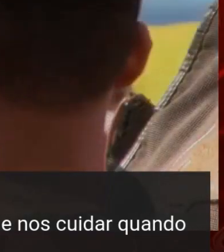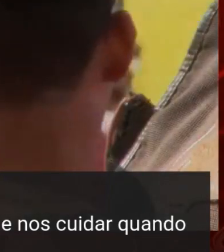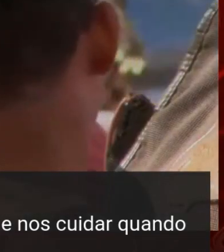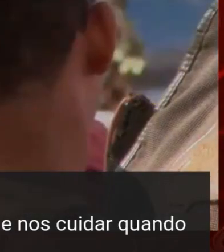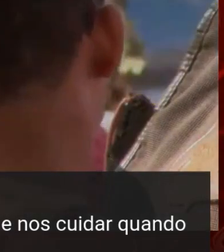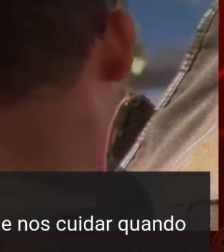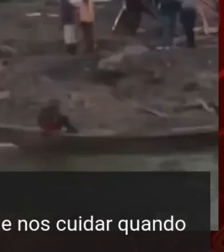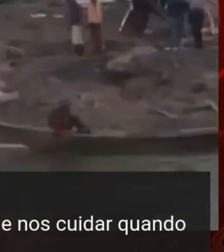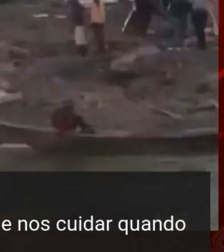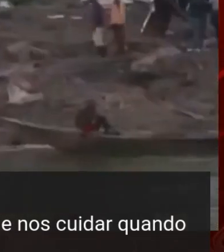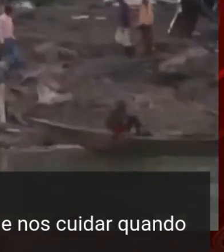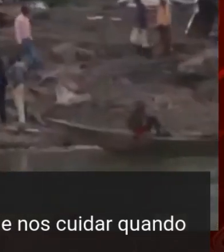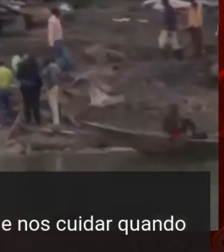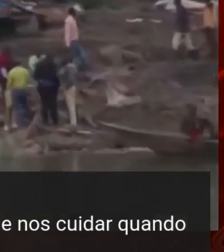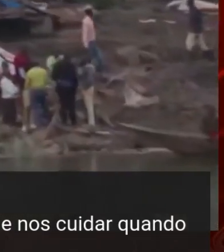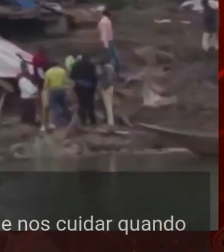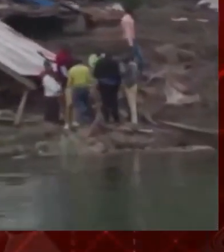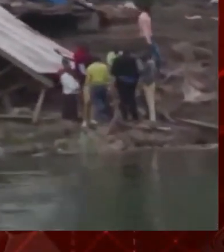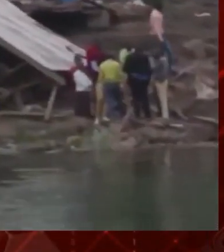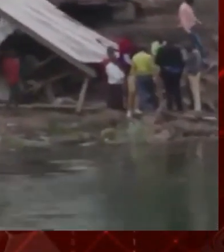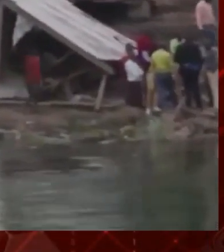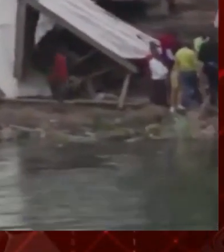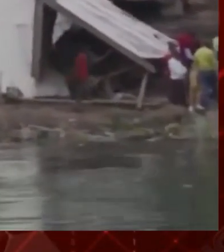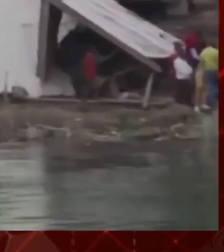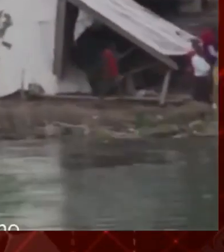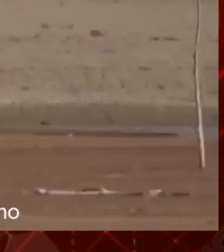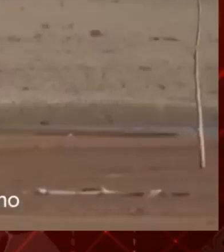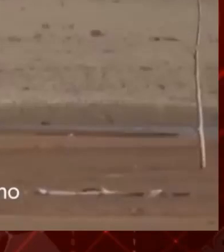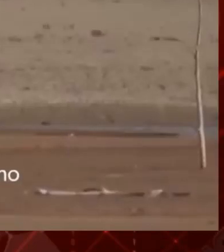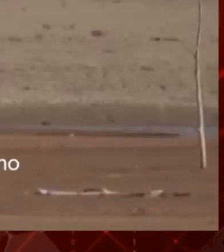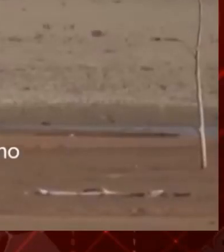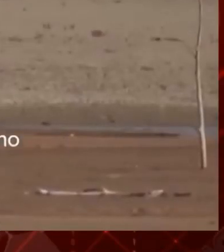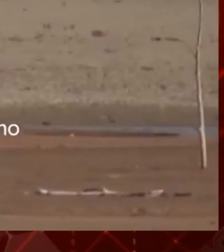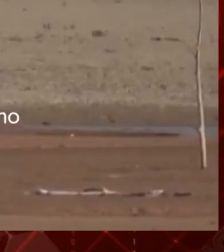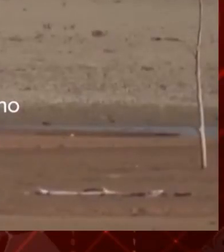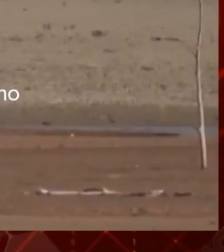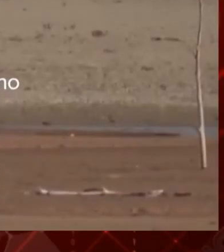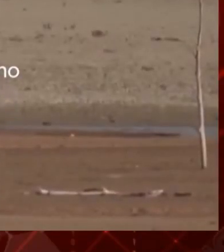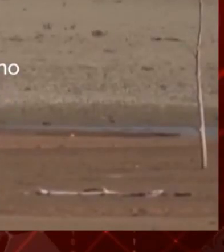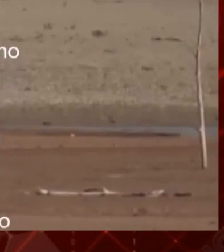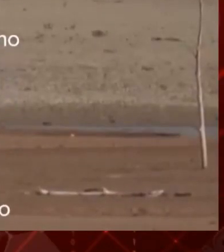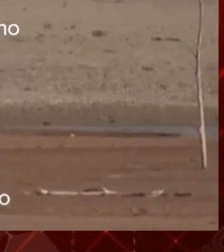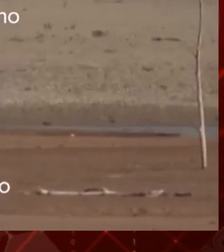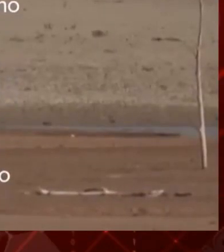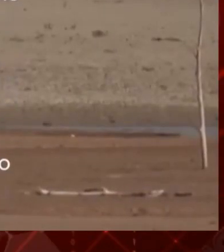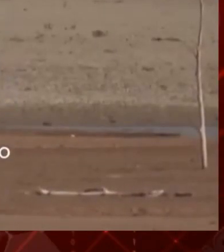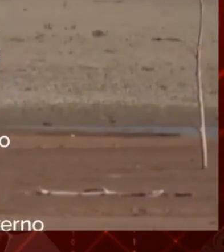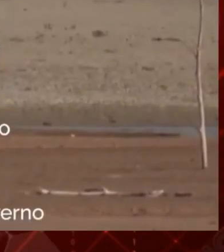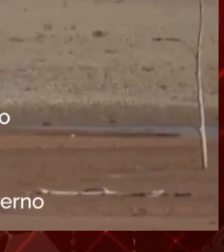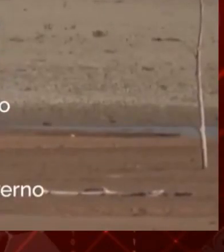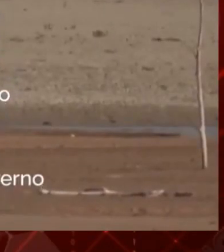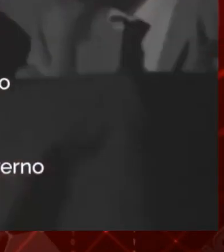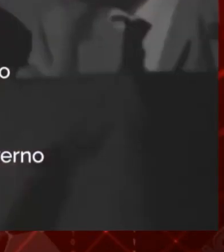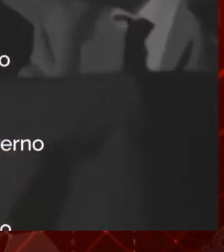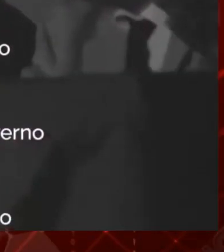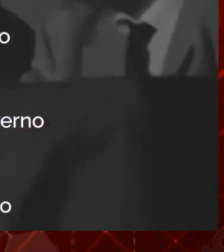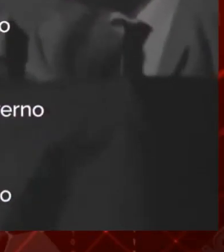Muito bom o programa, hein, gente? A gente vai exibir os programas do show aqui, porque são muito